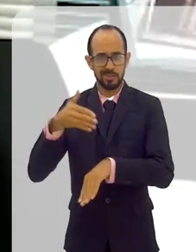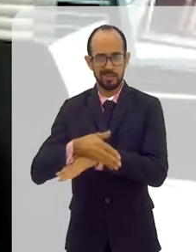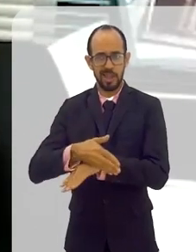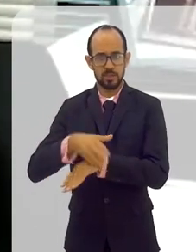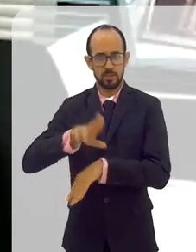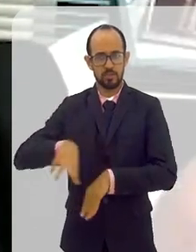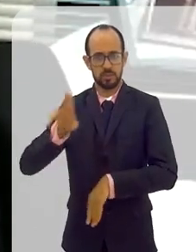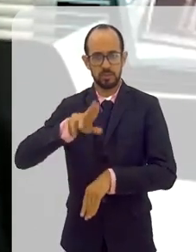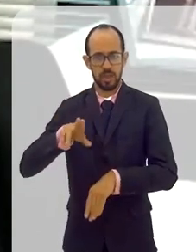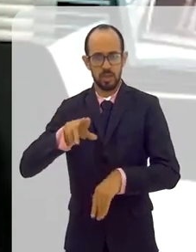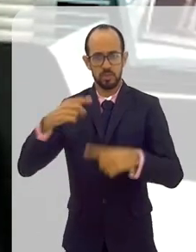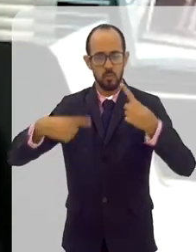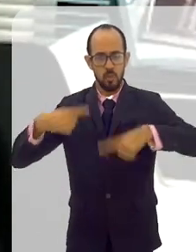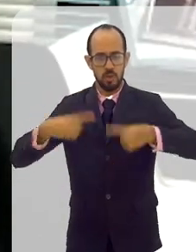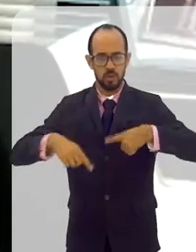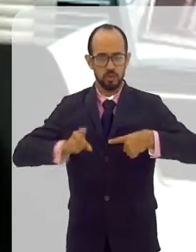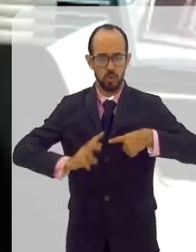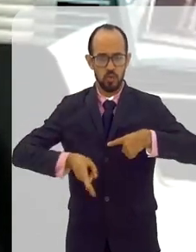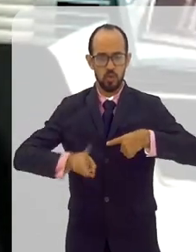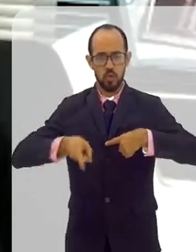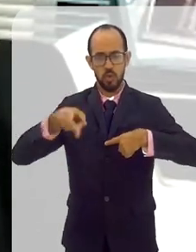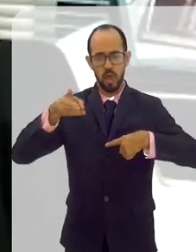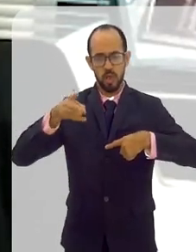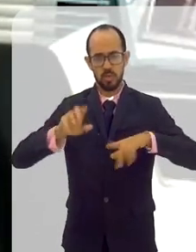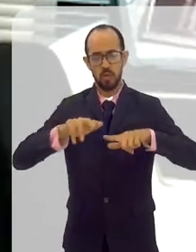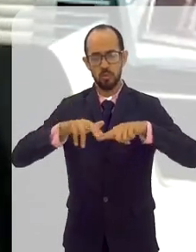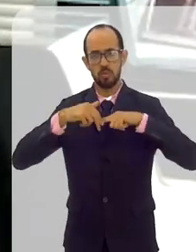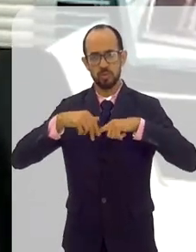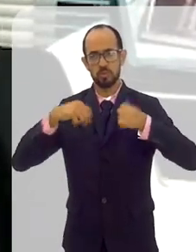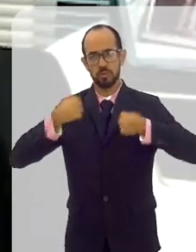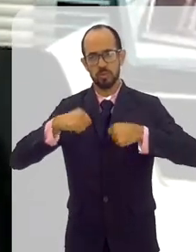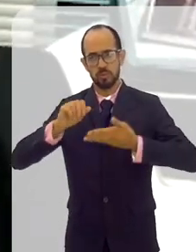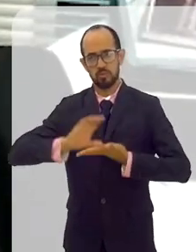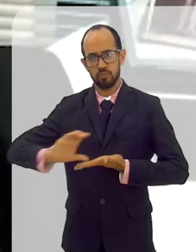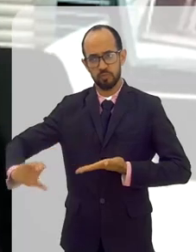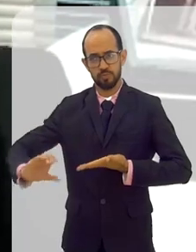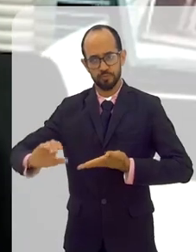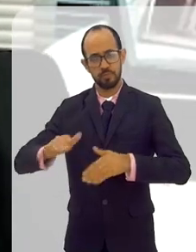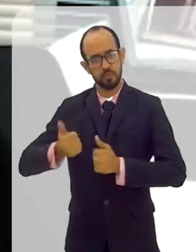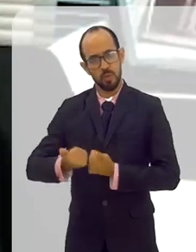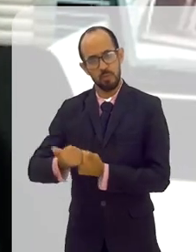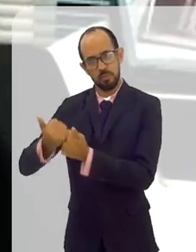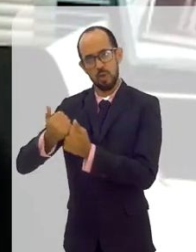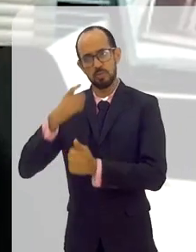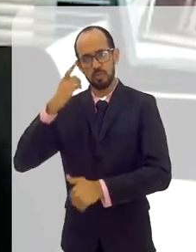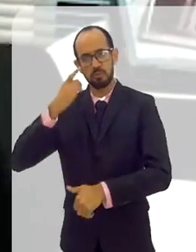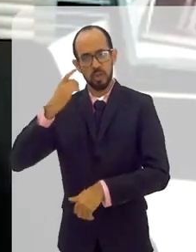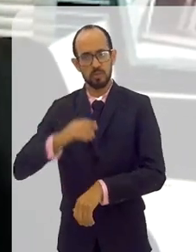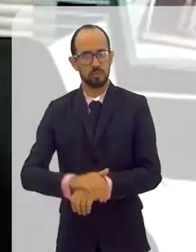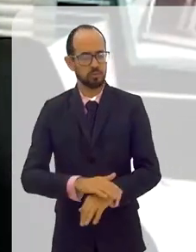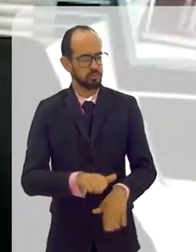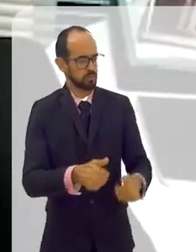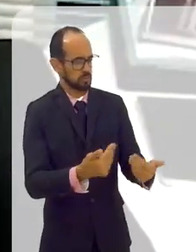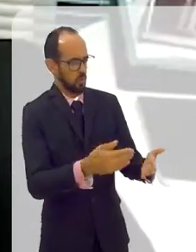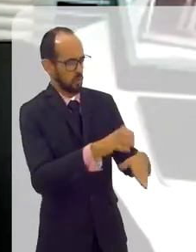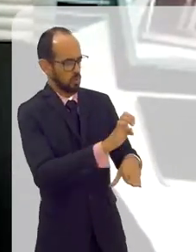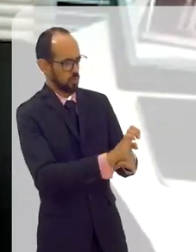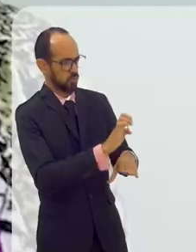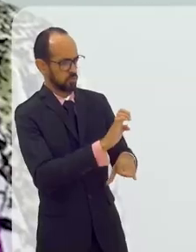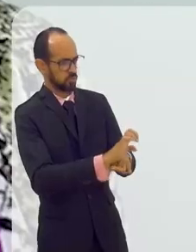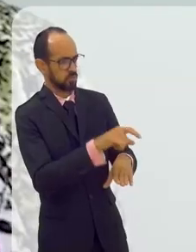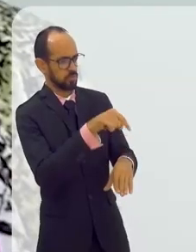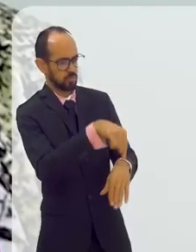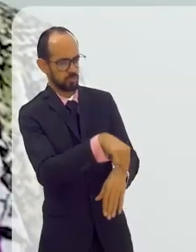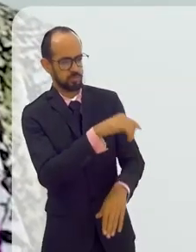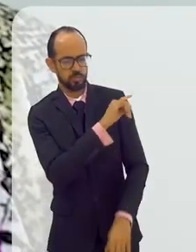ensino superior e políticas de permanência. E, para isso, nós precisamos de investimento e do apoio dos parlamentares. O Estado do Rio de Janeiro